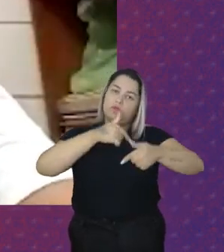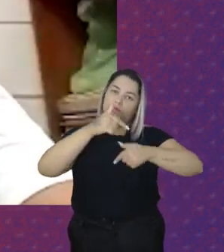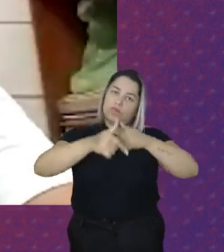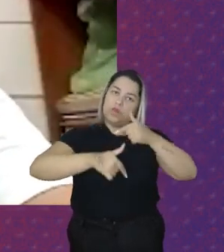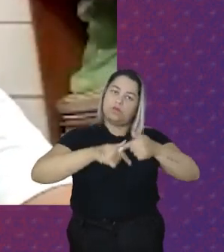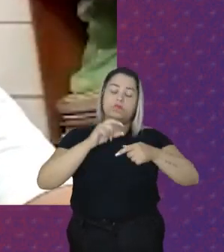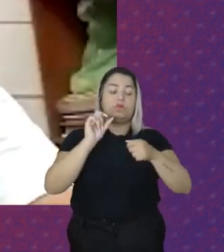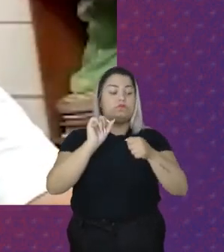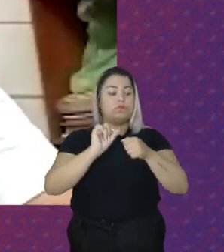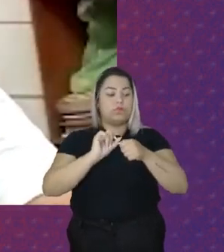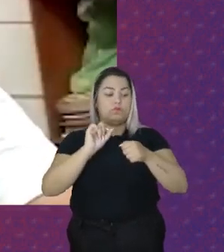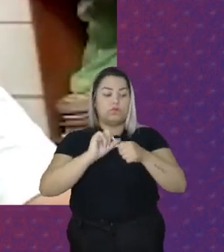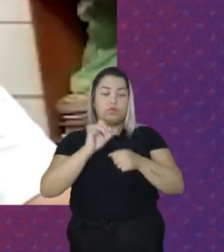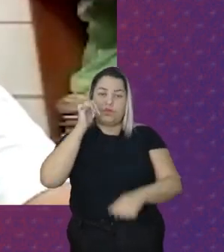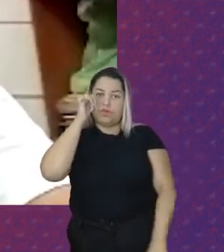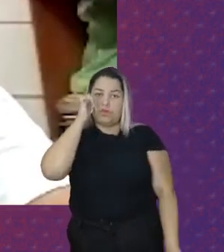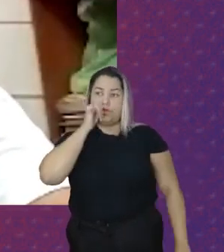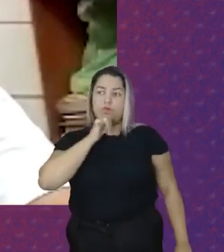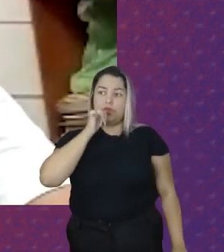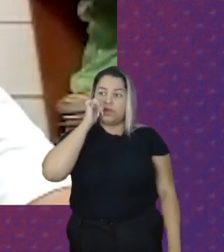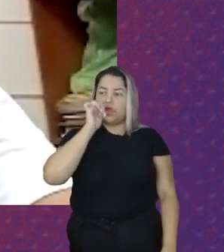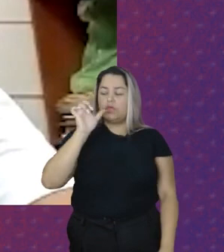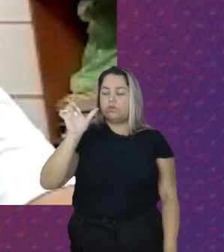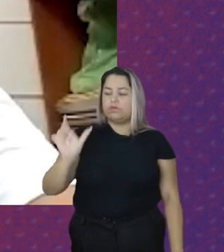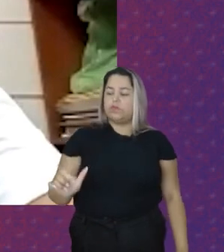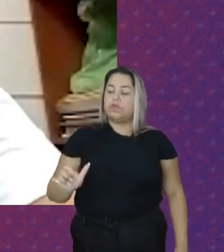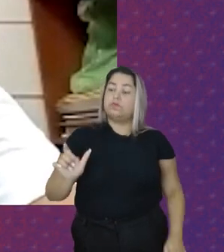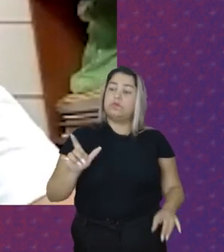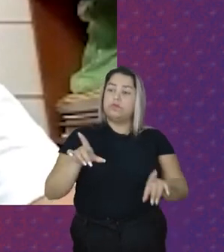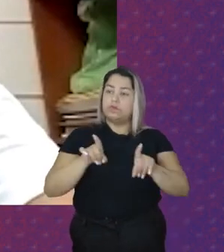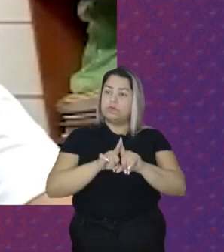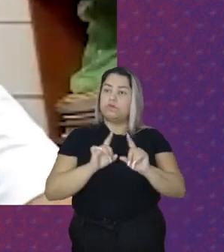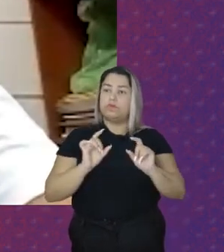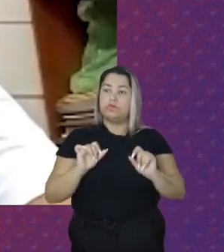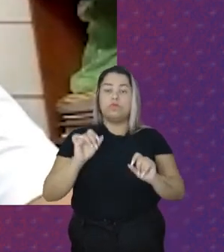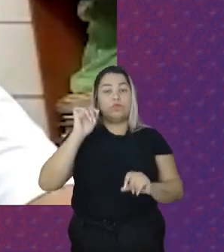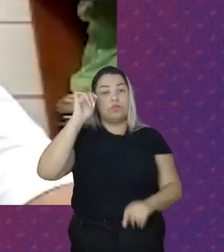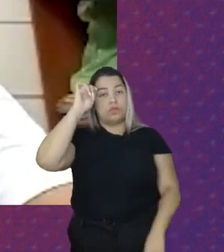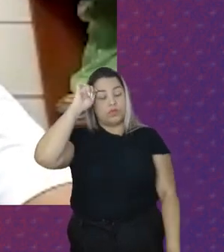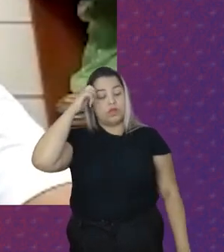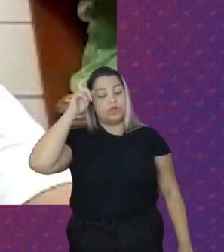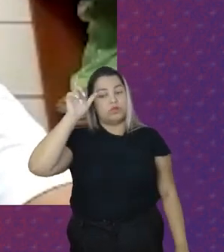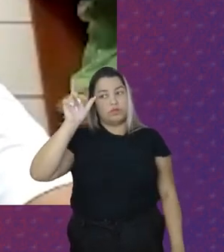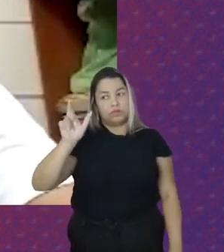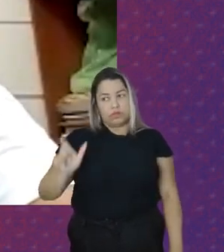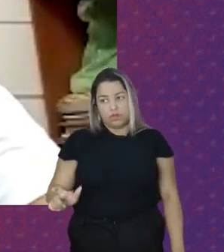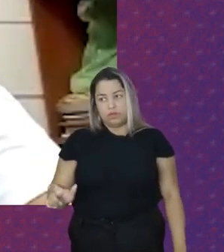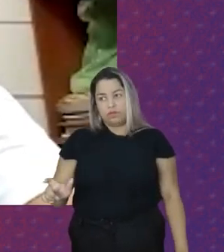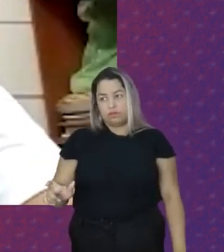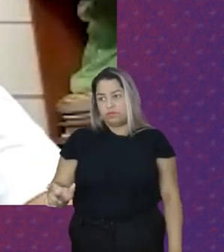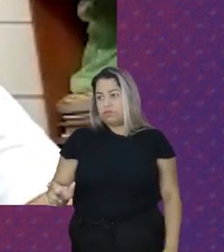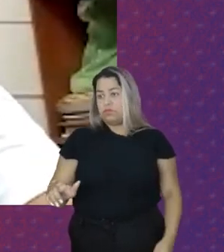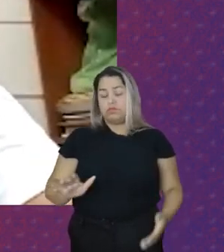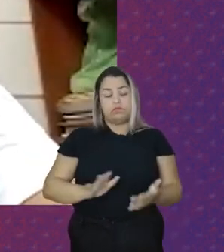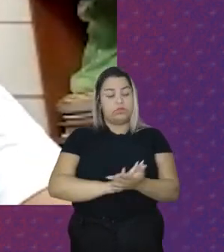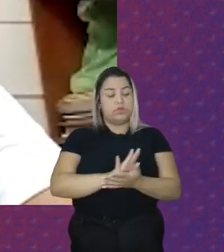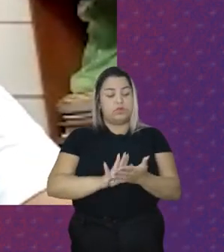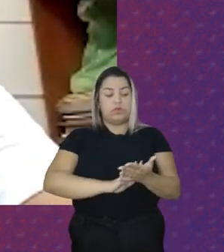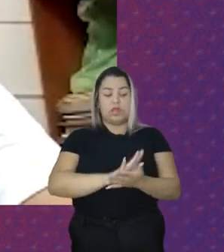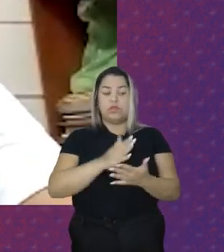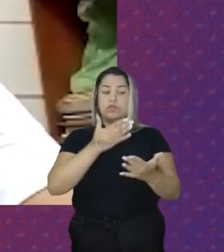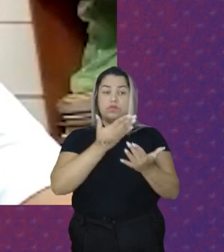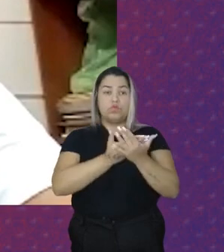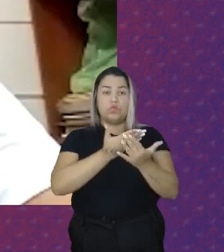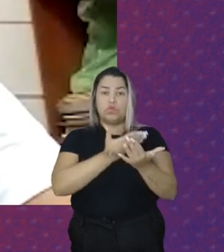executado Por mulheres Nessa maioria De mulheres Mulheres Negras E Sem nenhuma Escolaridade